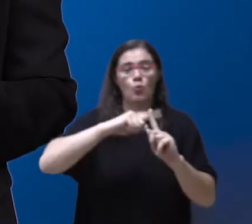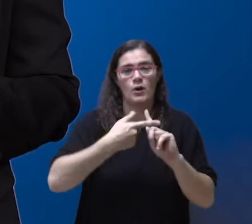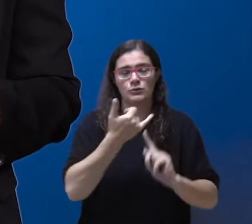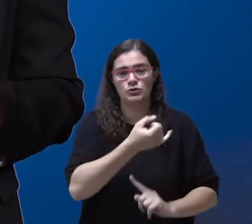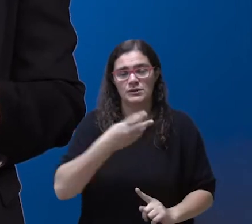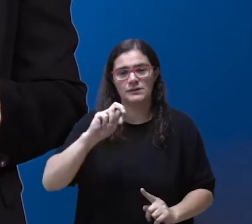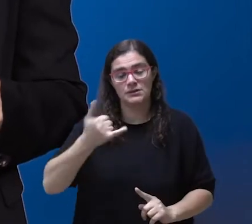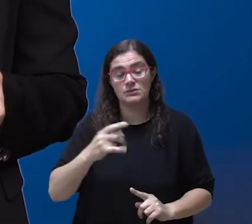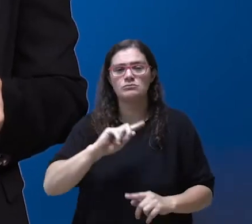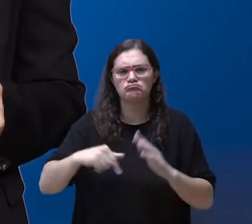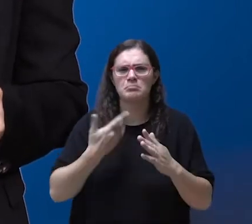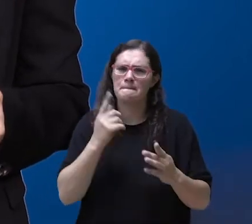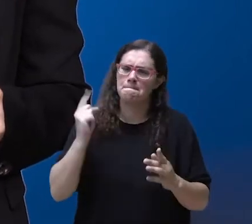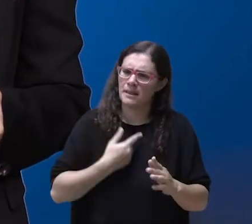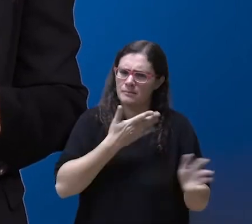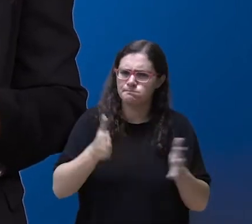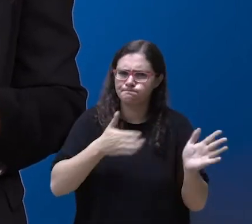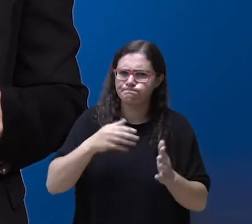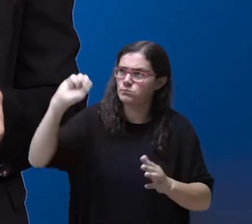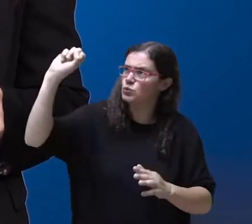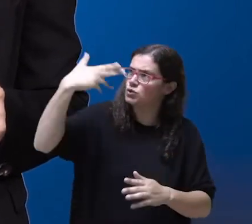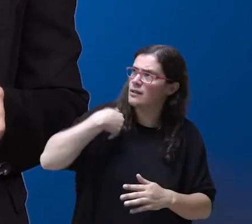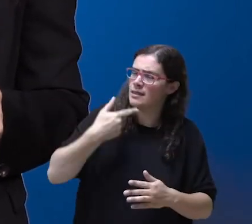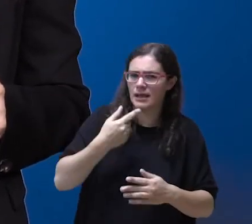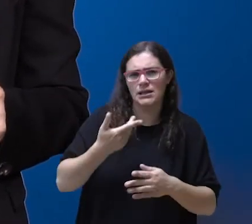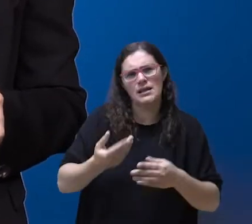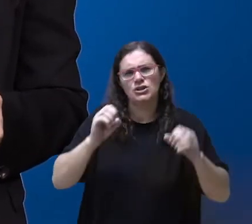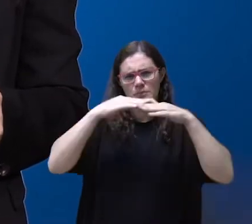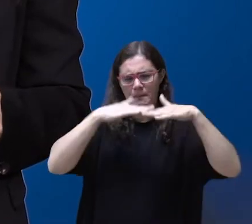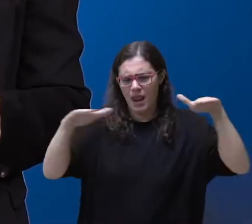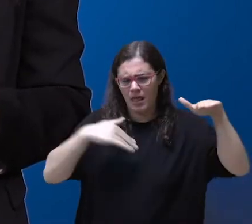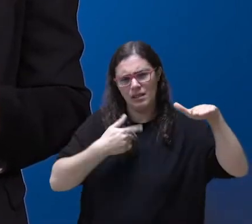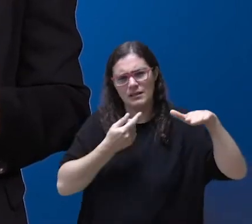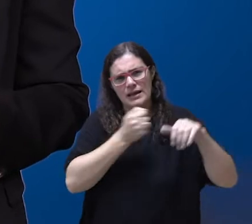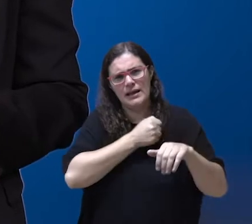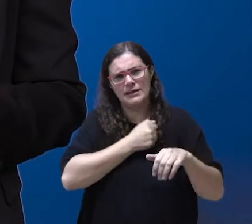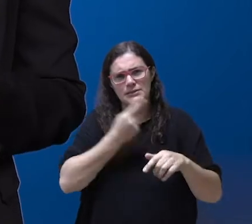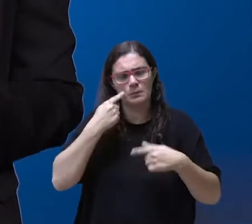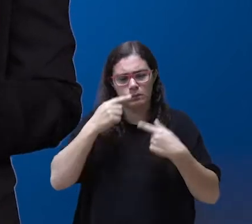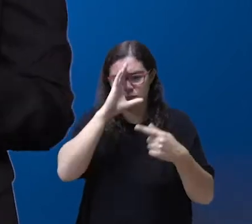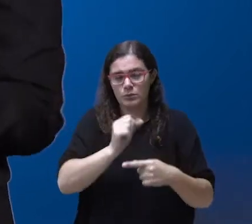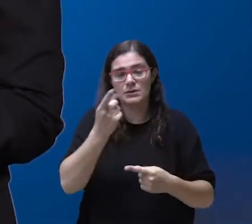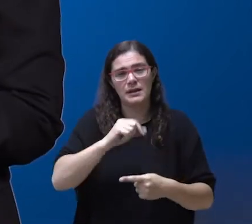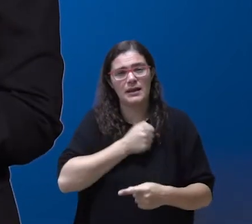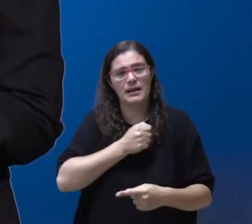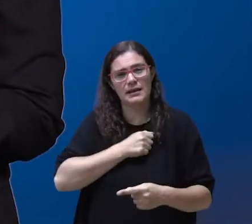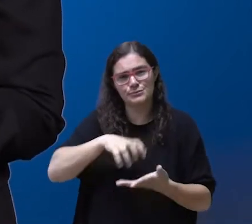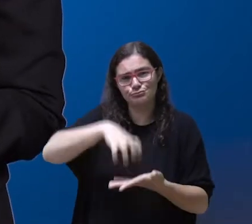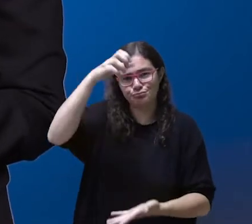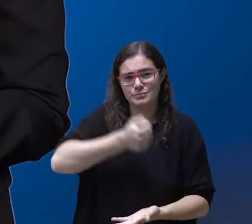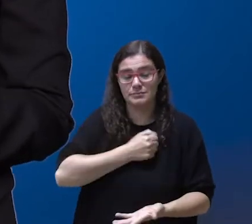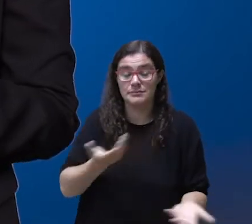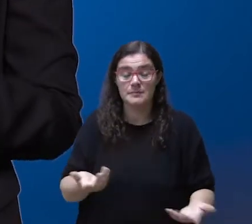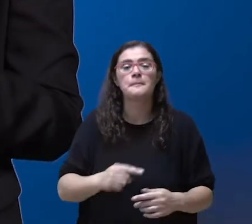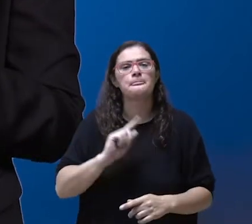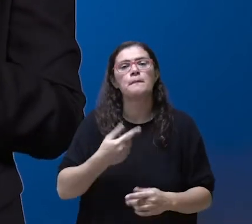Precisamos também de aumentar a produção solar, com a instalação de painéis nos edifícios públicos e em prédios de habitação, fomentando a poupança. A